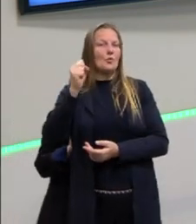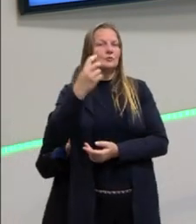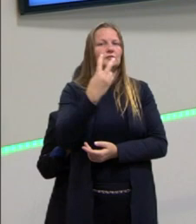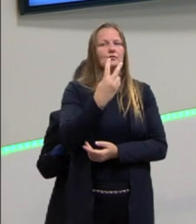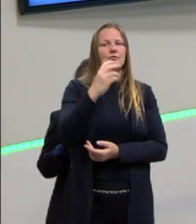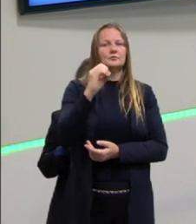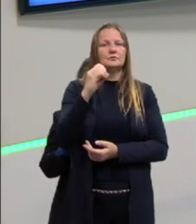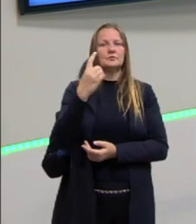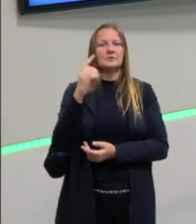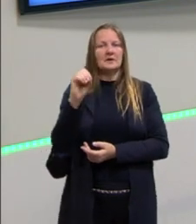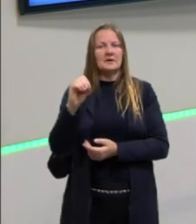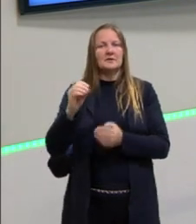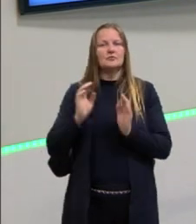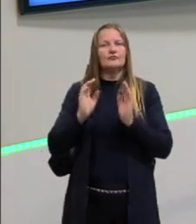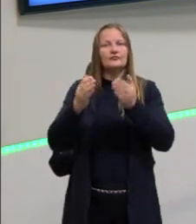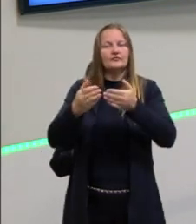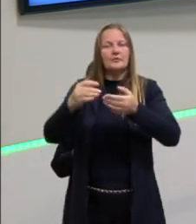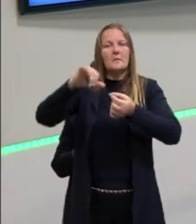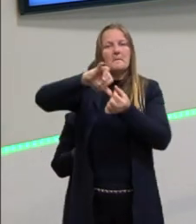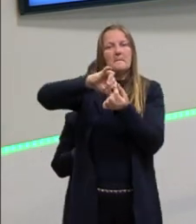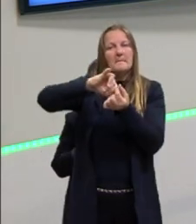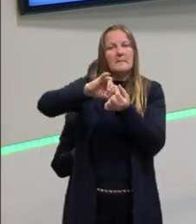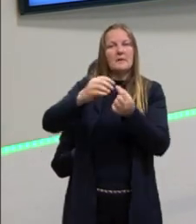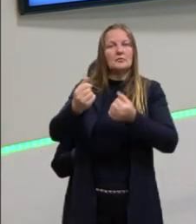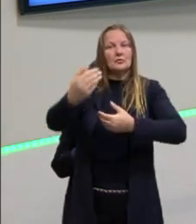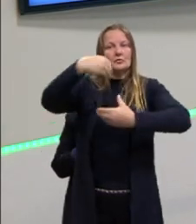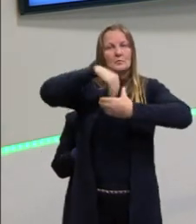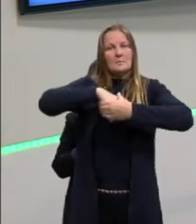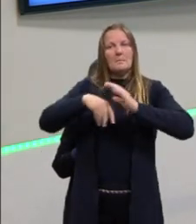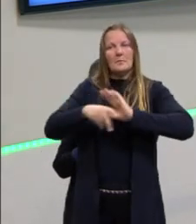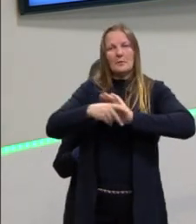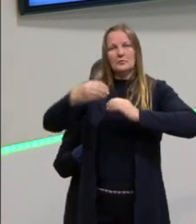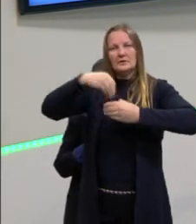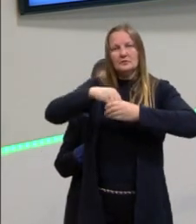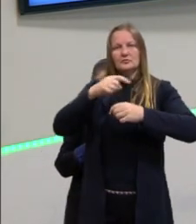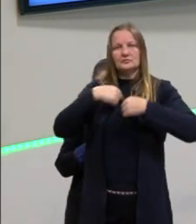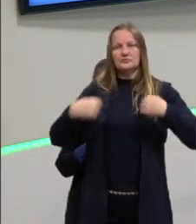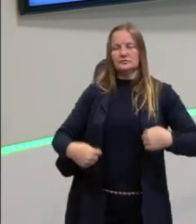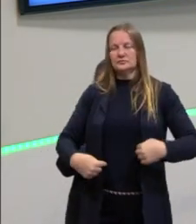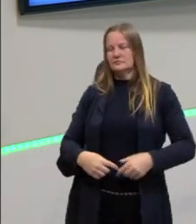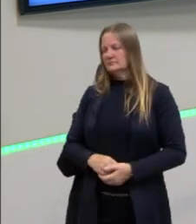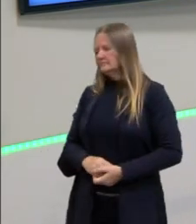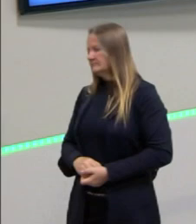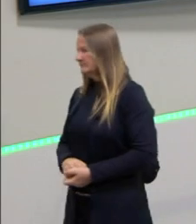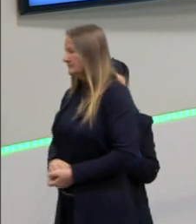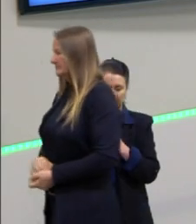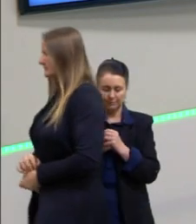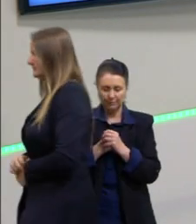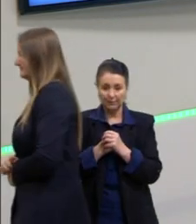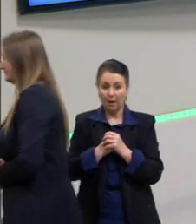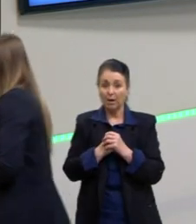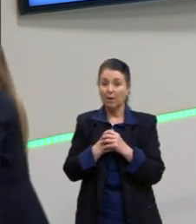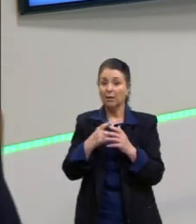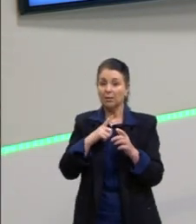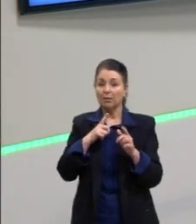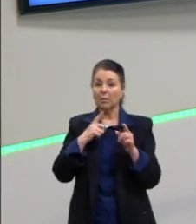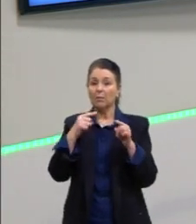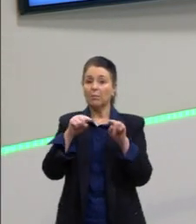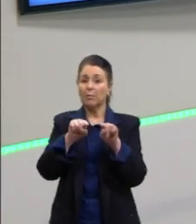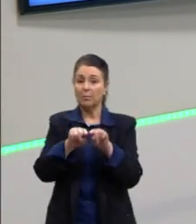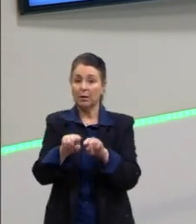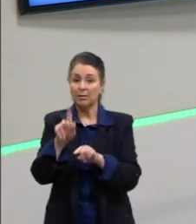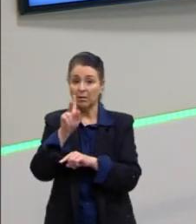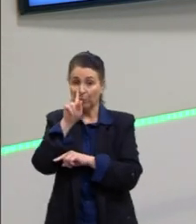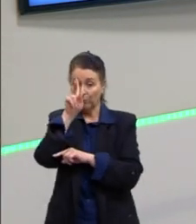se volta para o mercado interno, consegue fazer ali algumas coisas e nós temos essa parceria muito forte, né, de investimentos